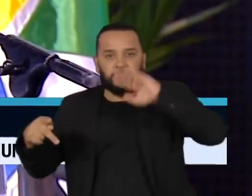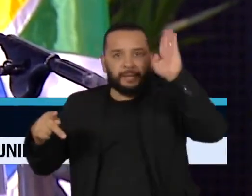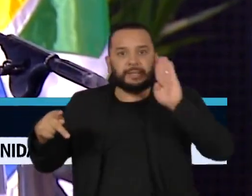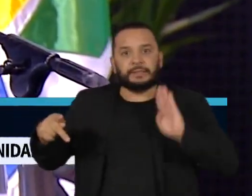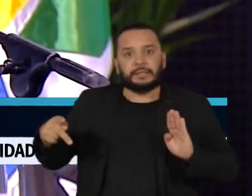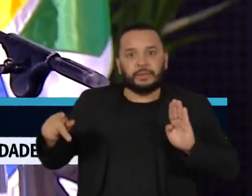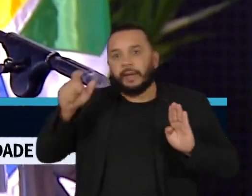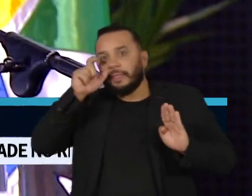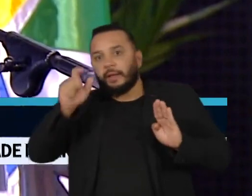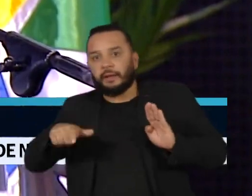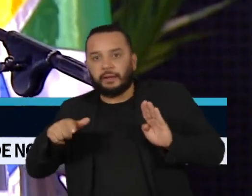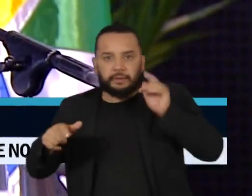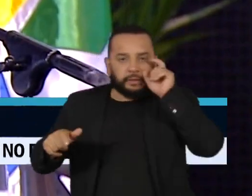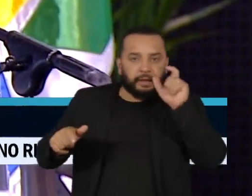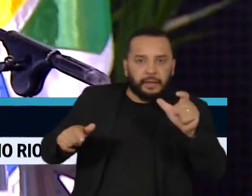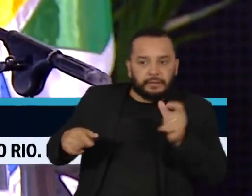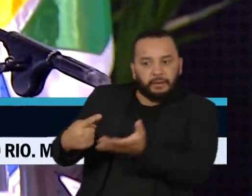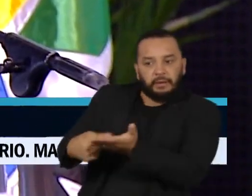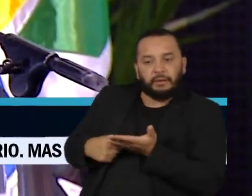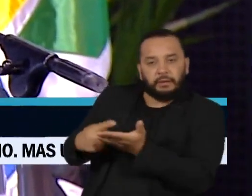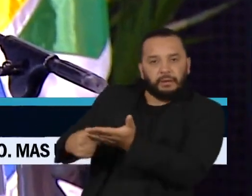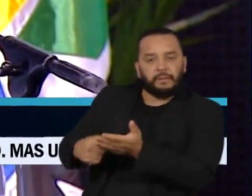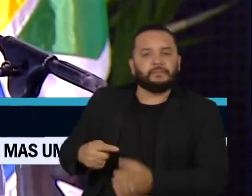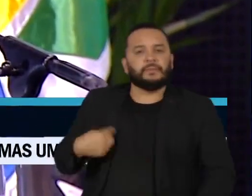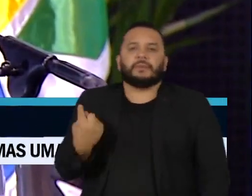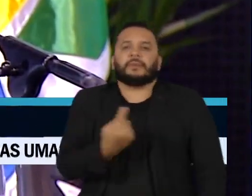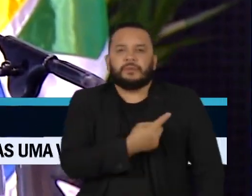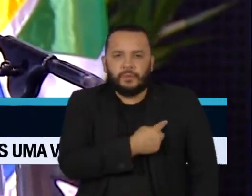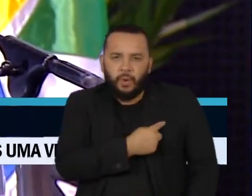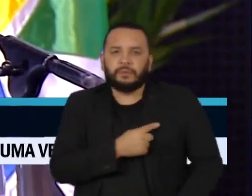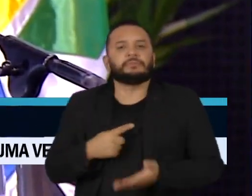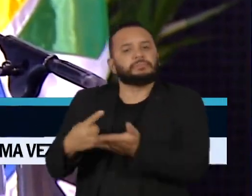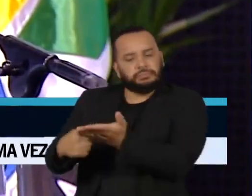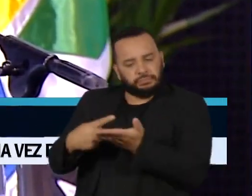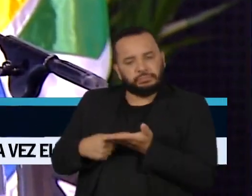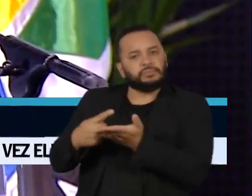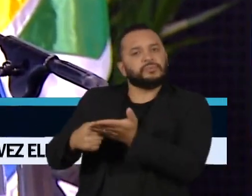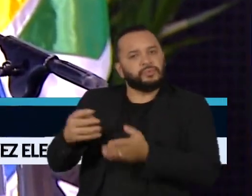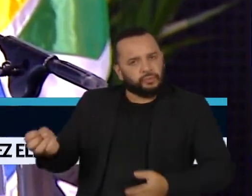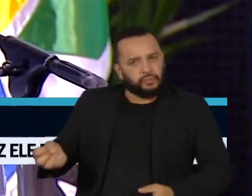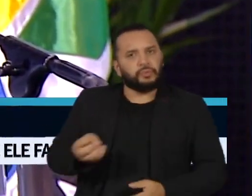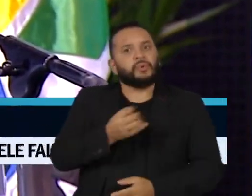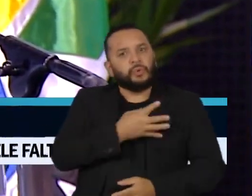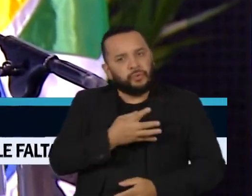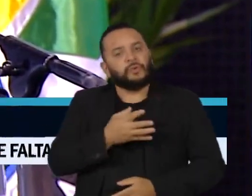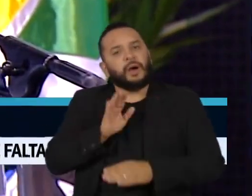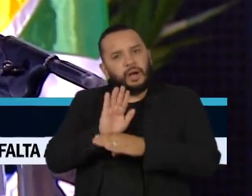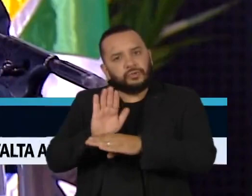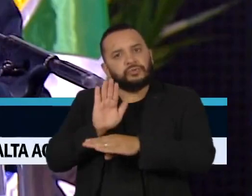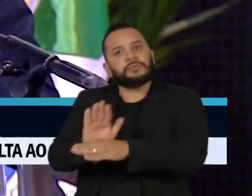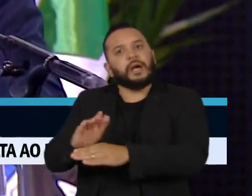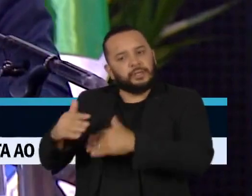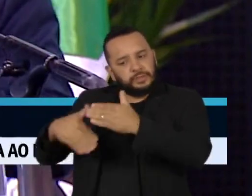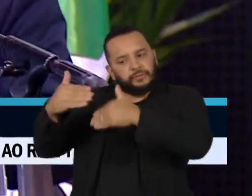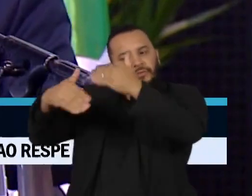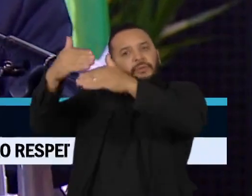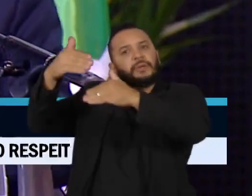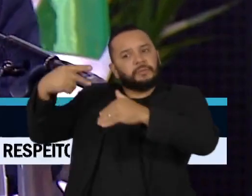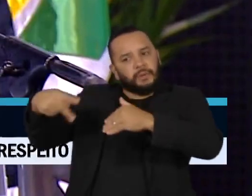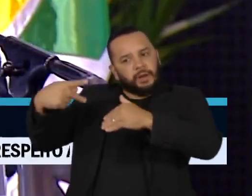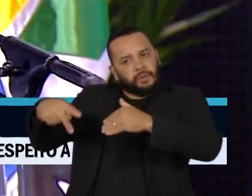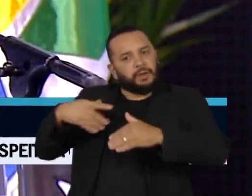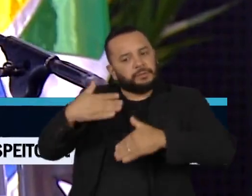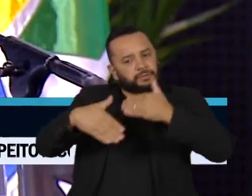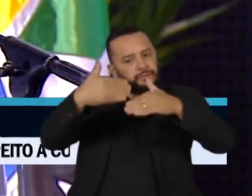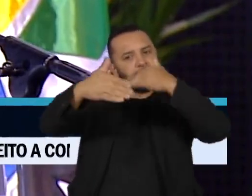Faremos um novo tratado que será muito benéfico para a manutenção do desenvolvimento do Paraguai, do desenvolvimento